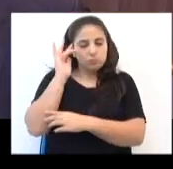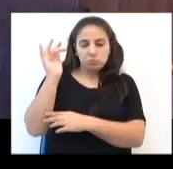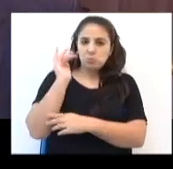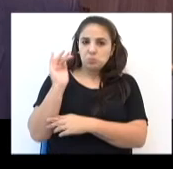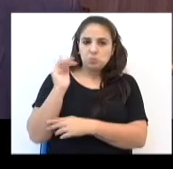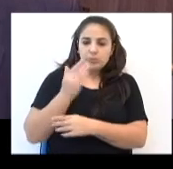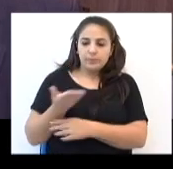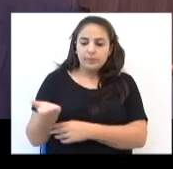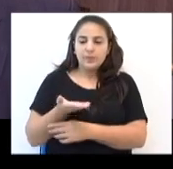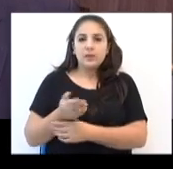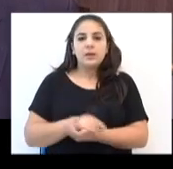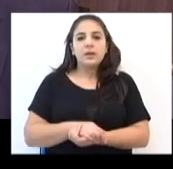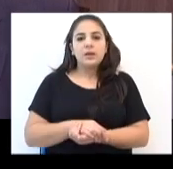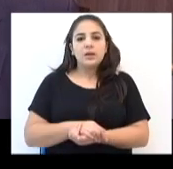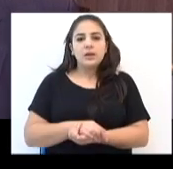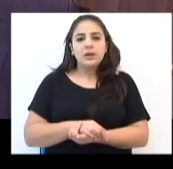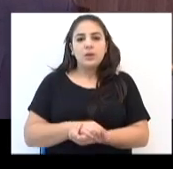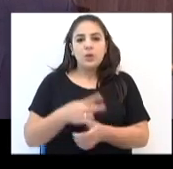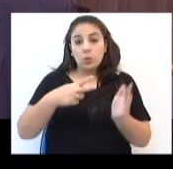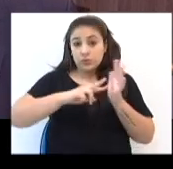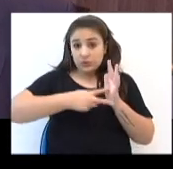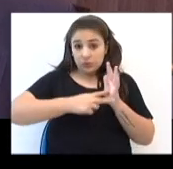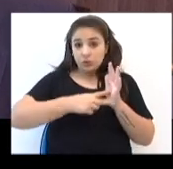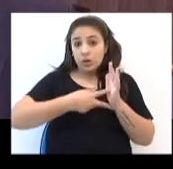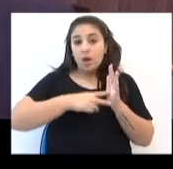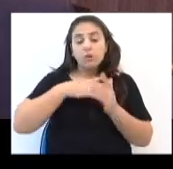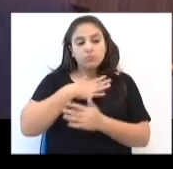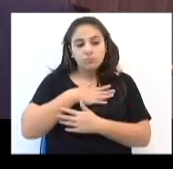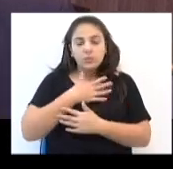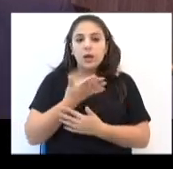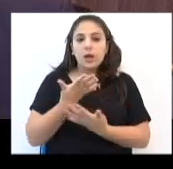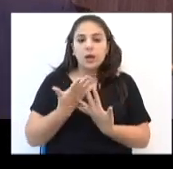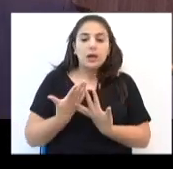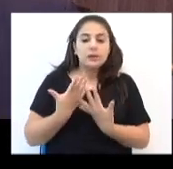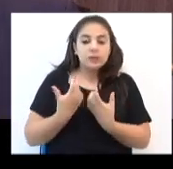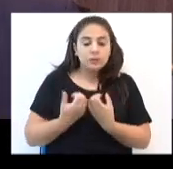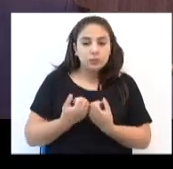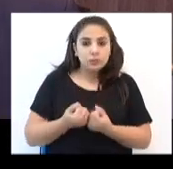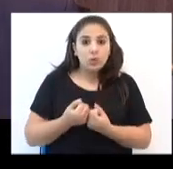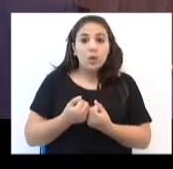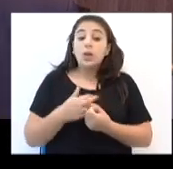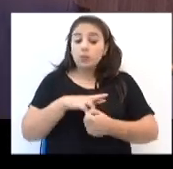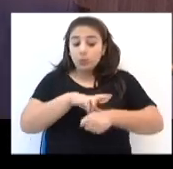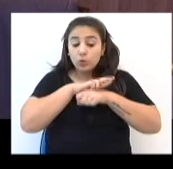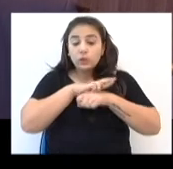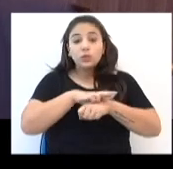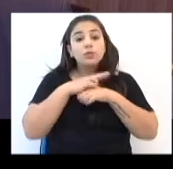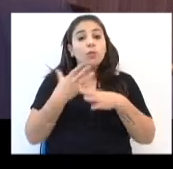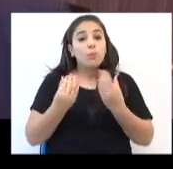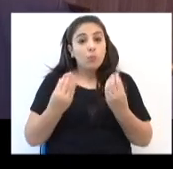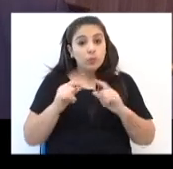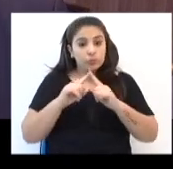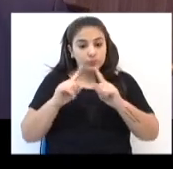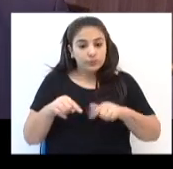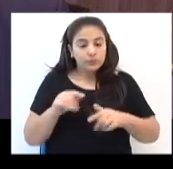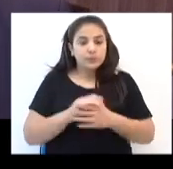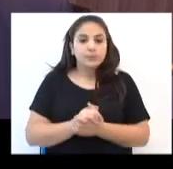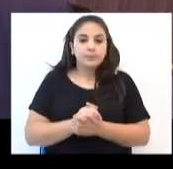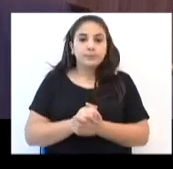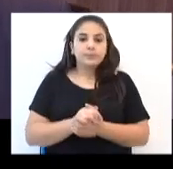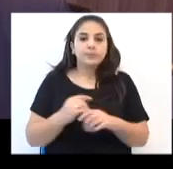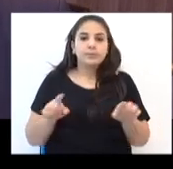Quero ressaltar que o sindicato foi sensível, foi um defensor intransigente do jeito dos seus